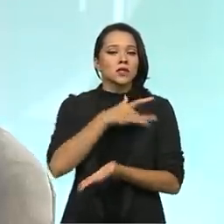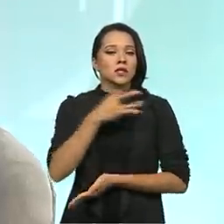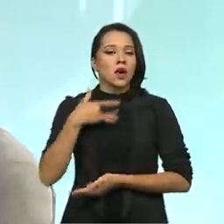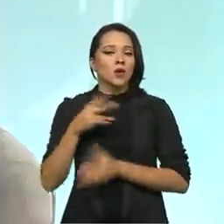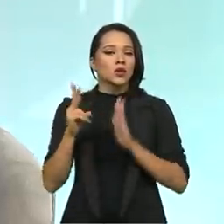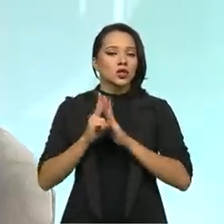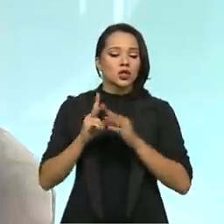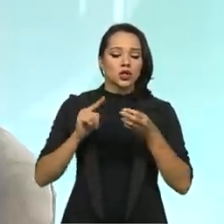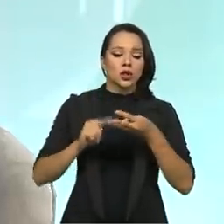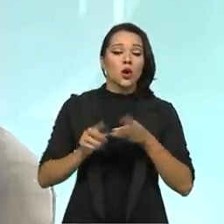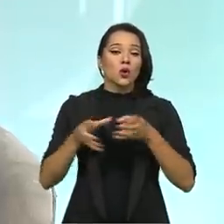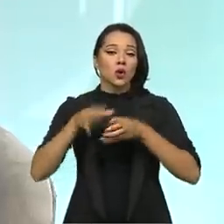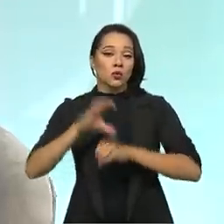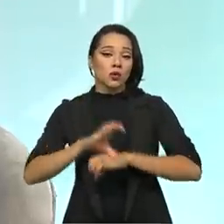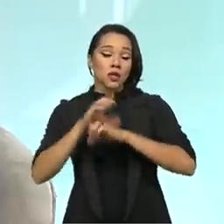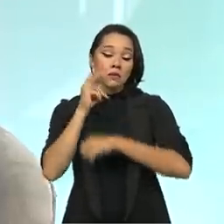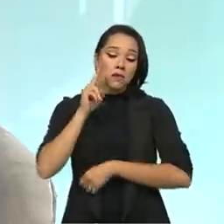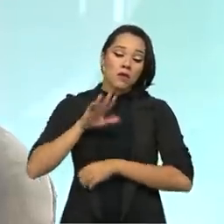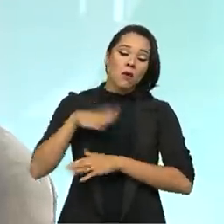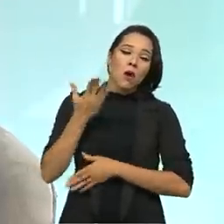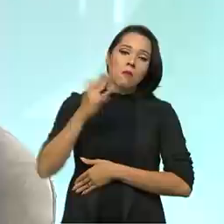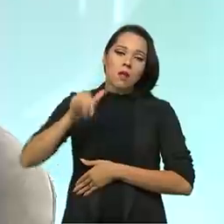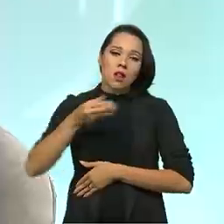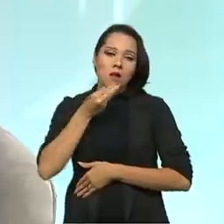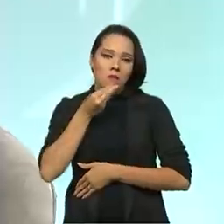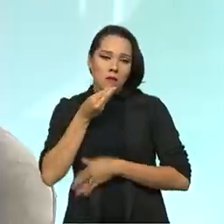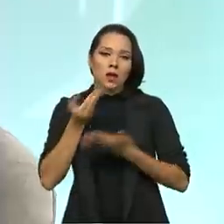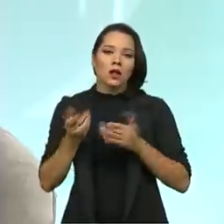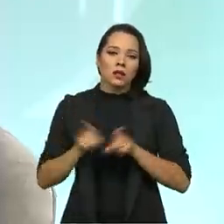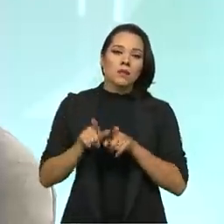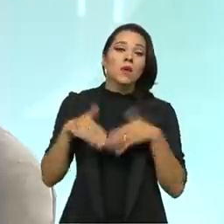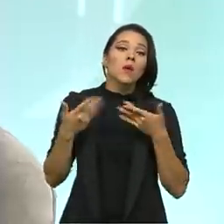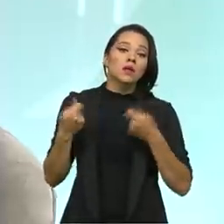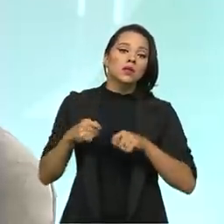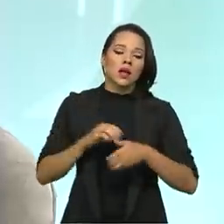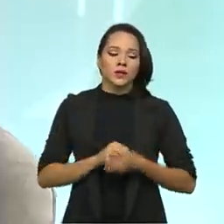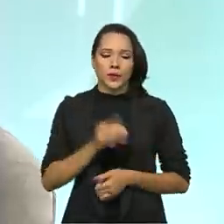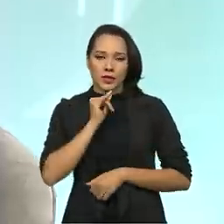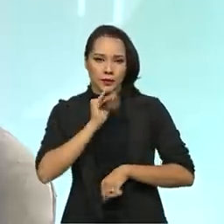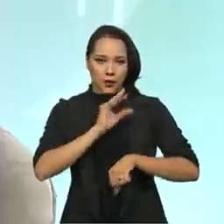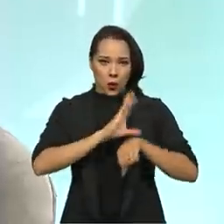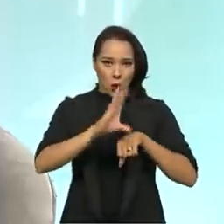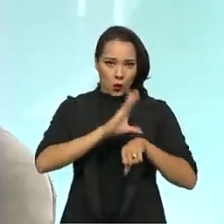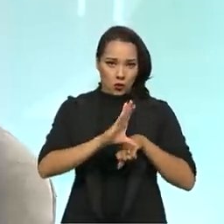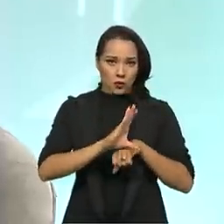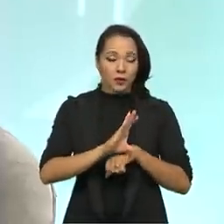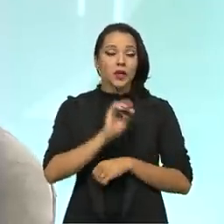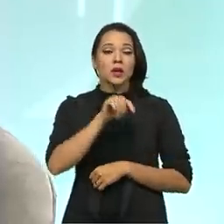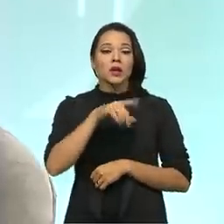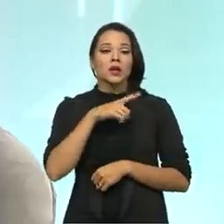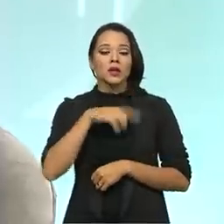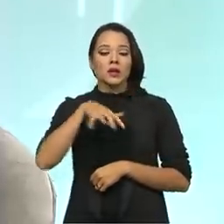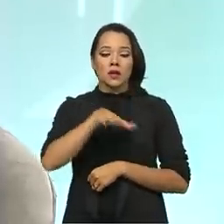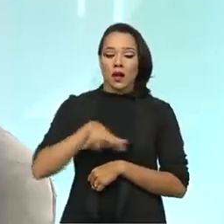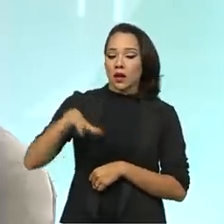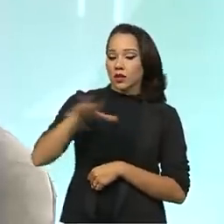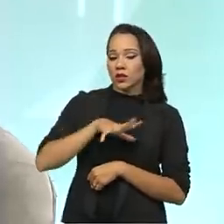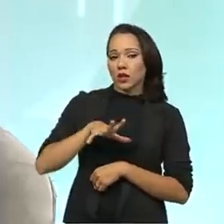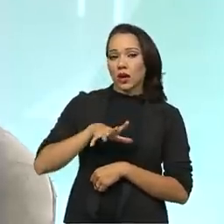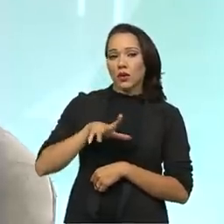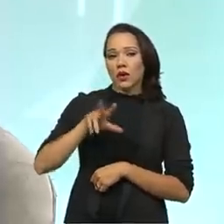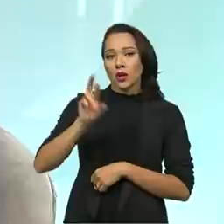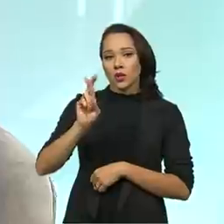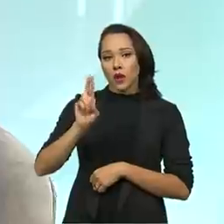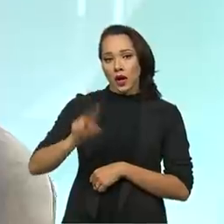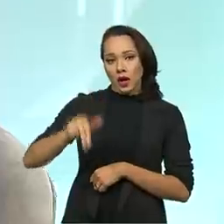conselheiros, para ver as melhores oportunidades e as necessidades. Então, por exemplo, um curso que aconteça ali na região do Rio Grande do